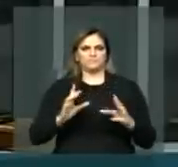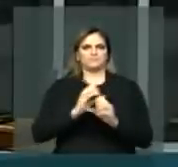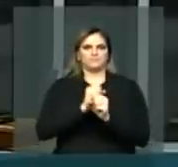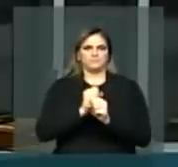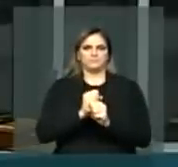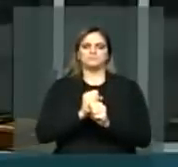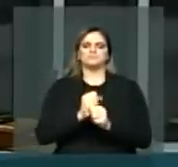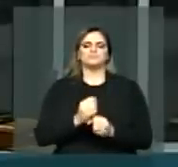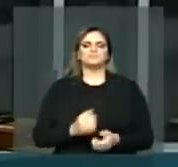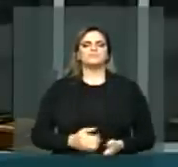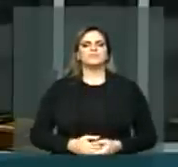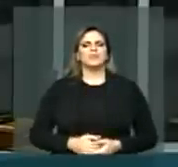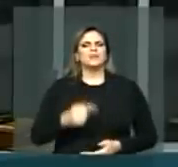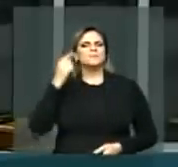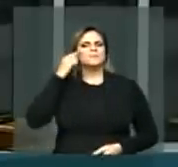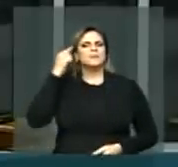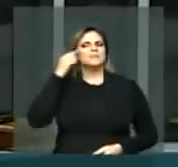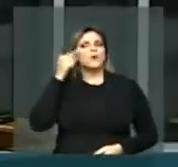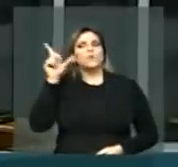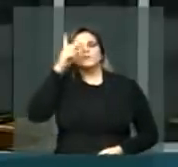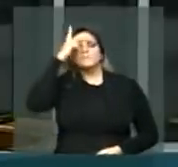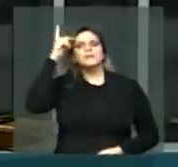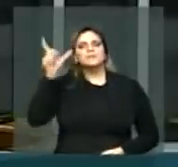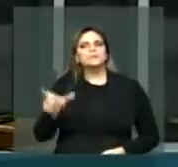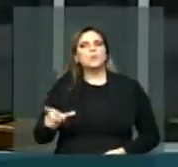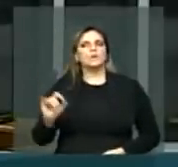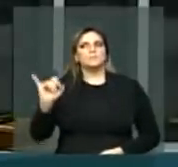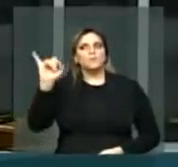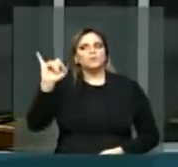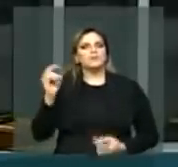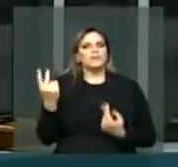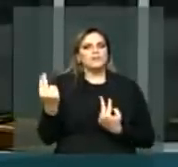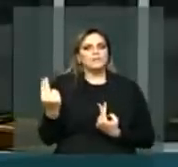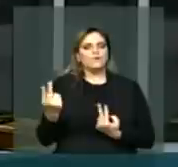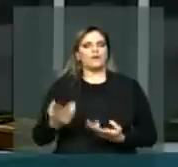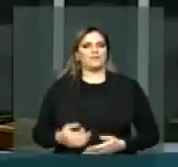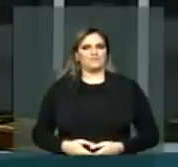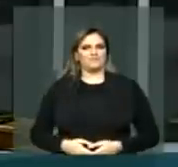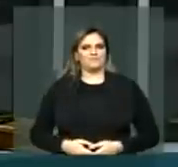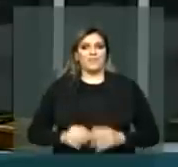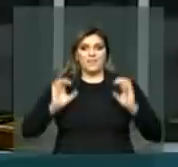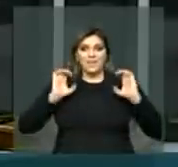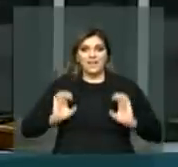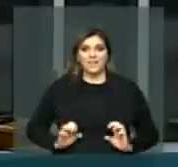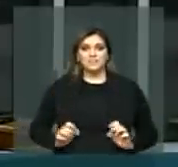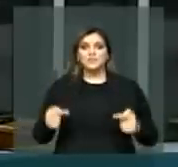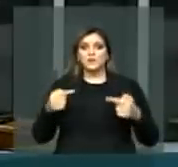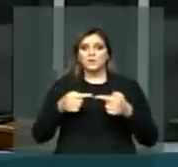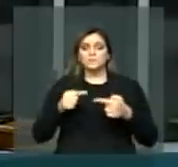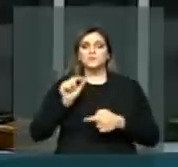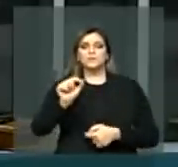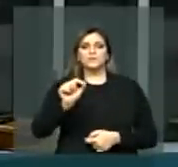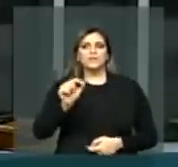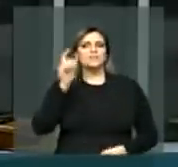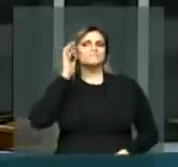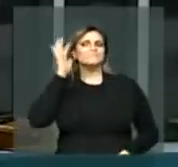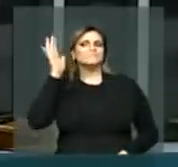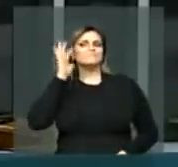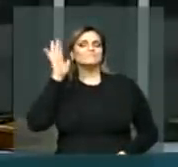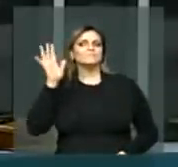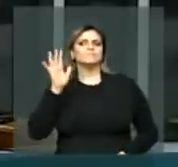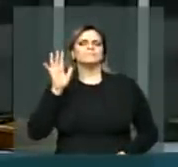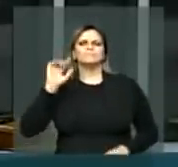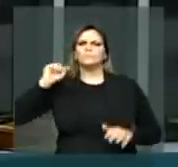em outras pessoas, outras vidas. A ética pressupõe reflexão